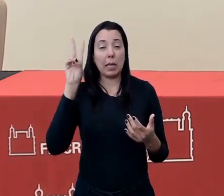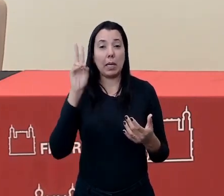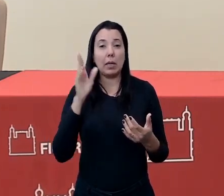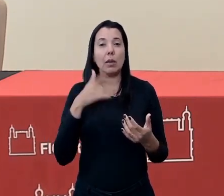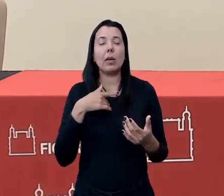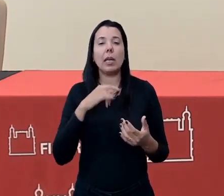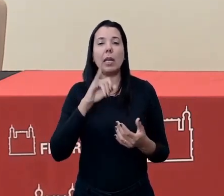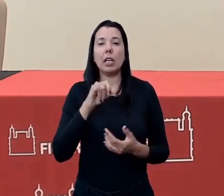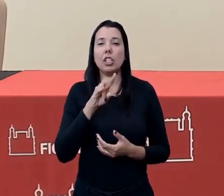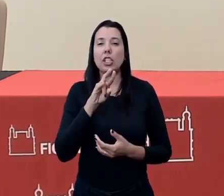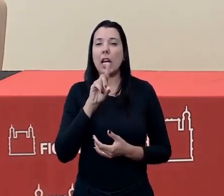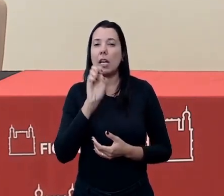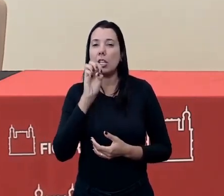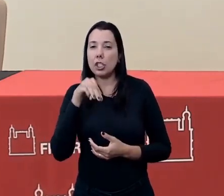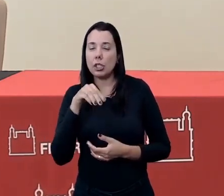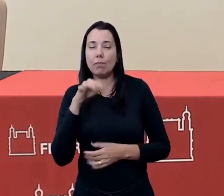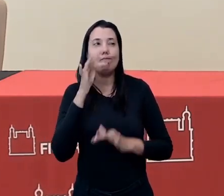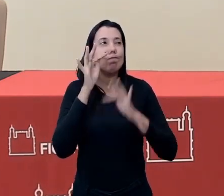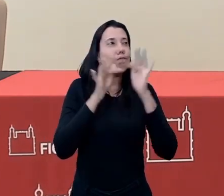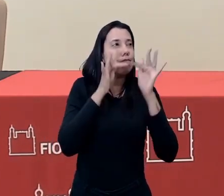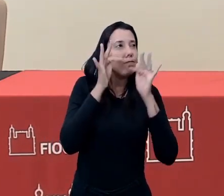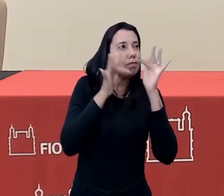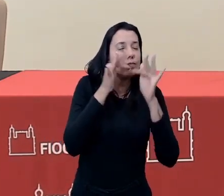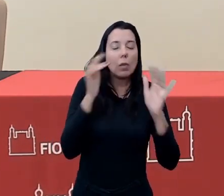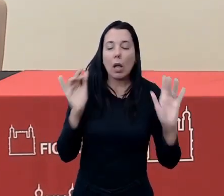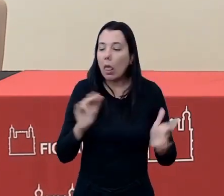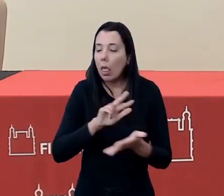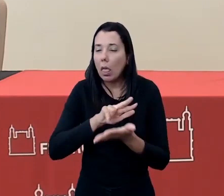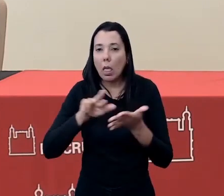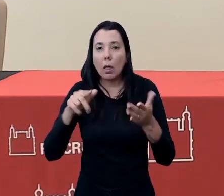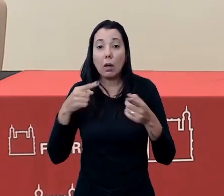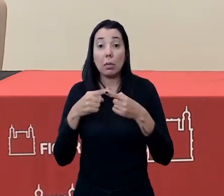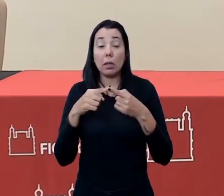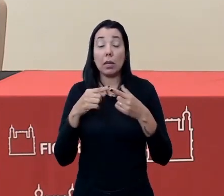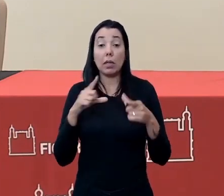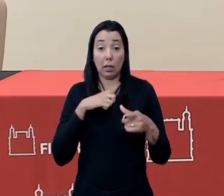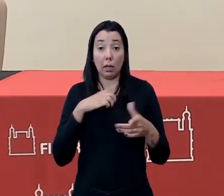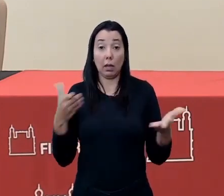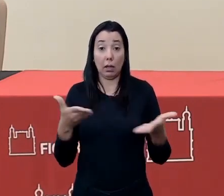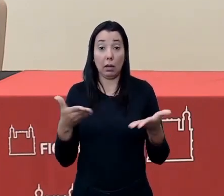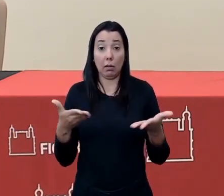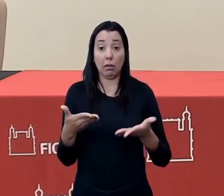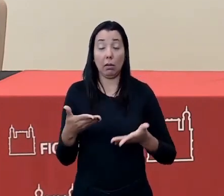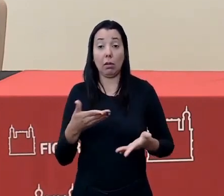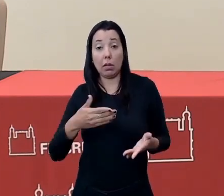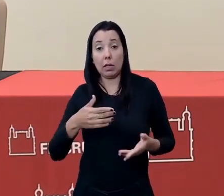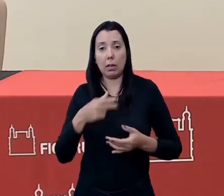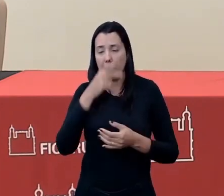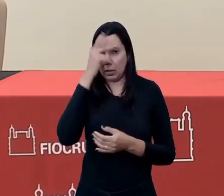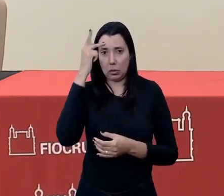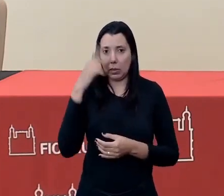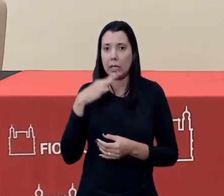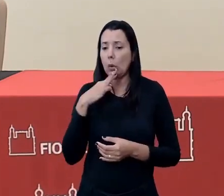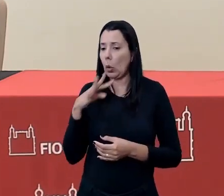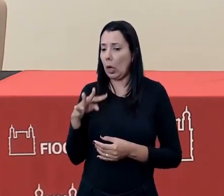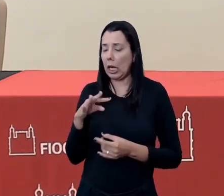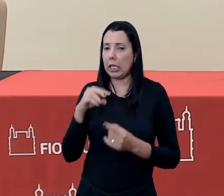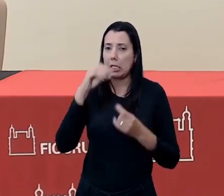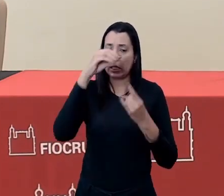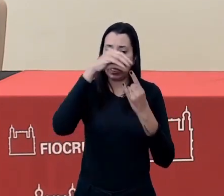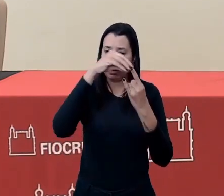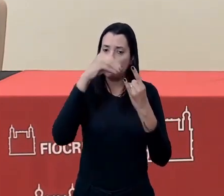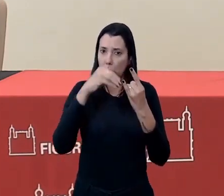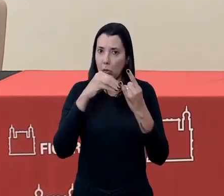jardim, porque a gente tem, nesse momento, eu estava falando aqui dos que ainda não conhecem a Fiocruz, não